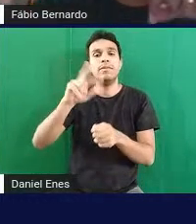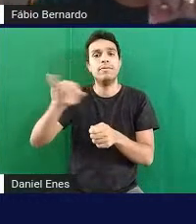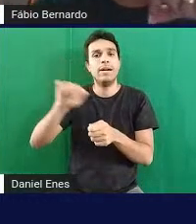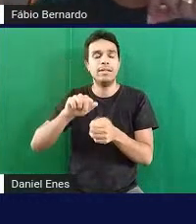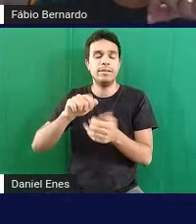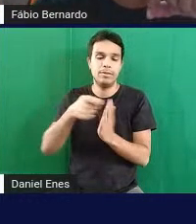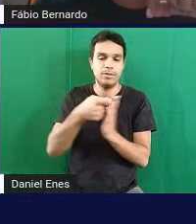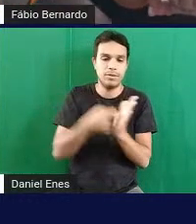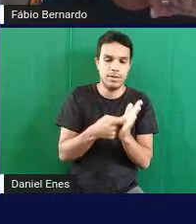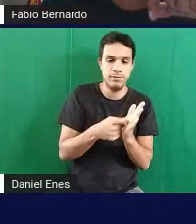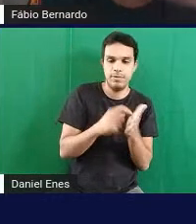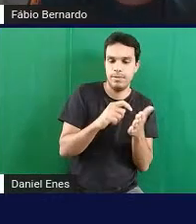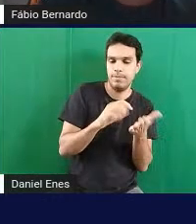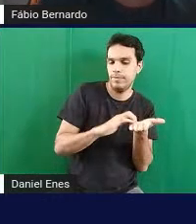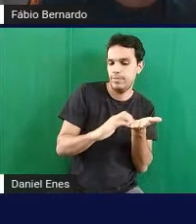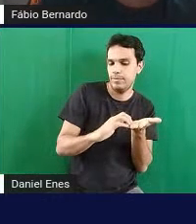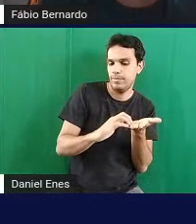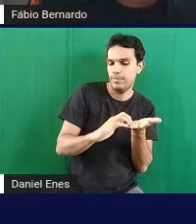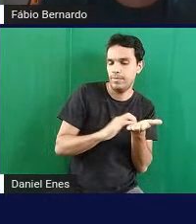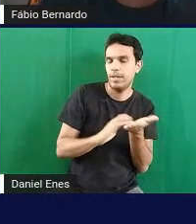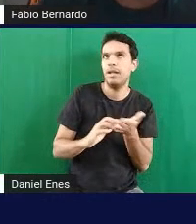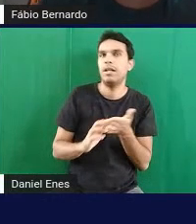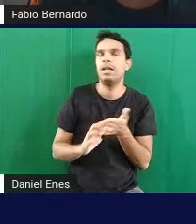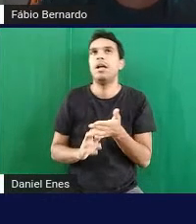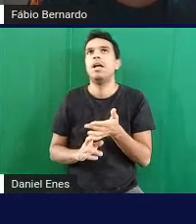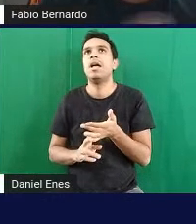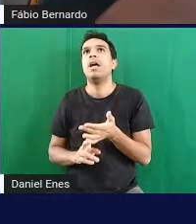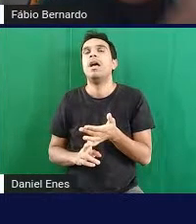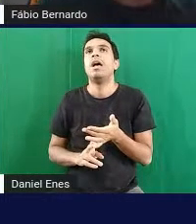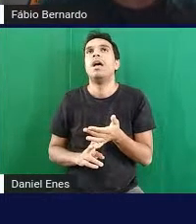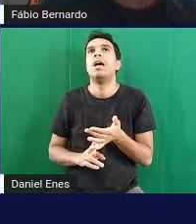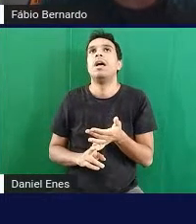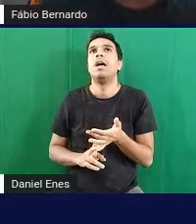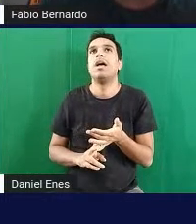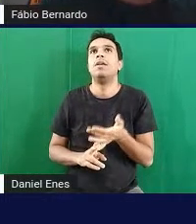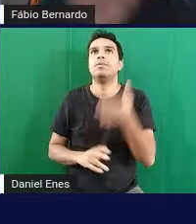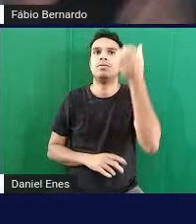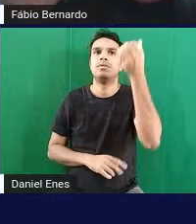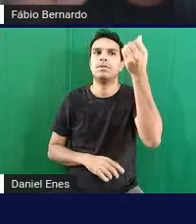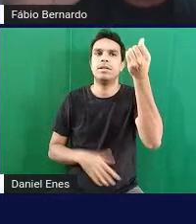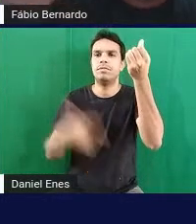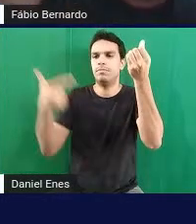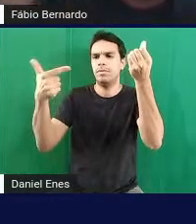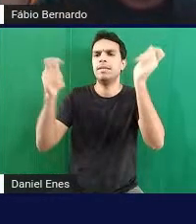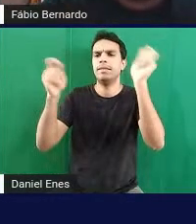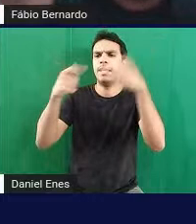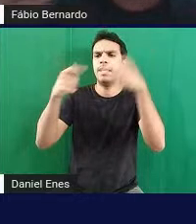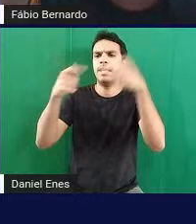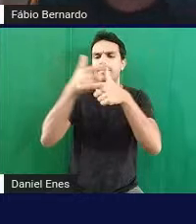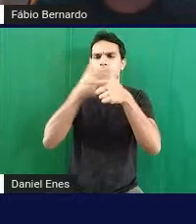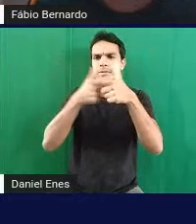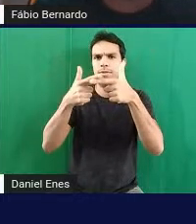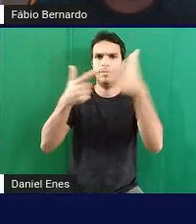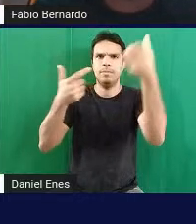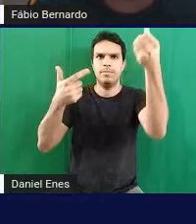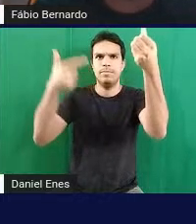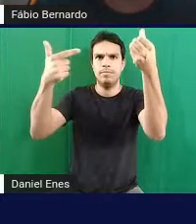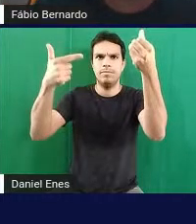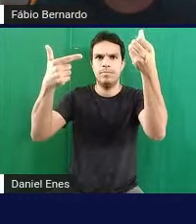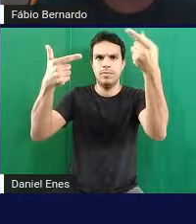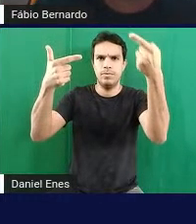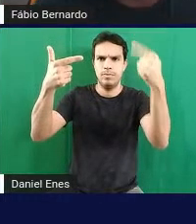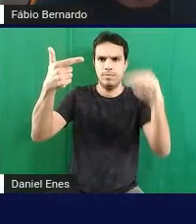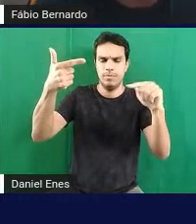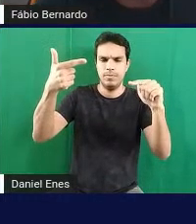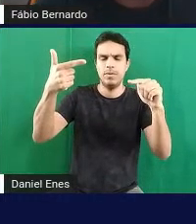12 divididos por 2 dá 6 ah o 6 ainda é par então ainda dá pra dividir por 2 opa vou colocar outro 2